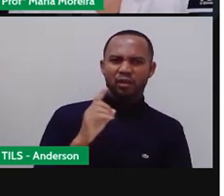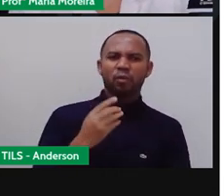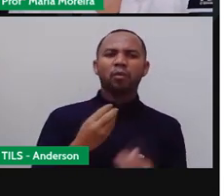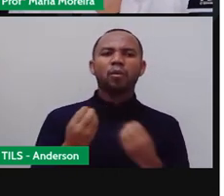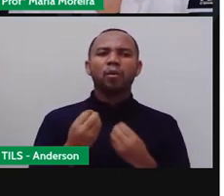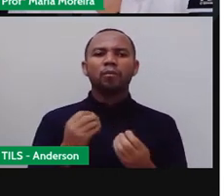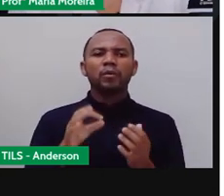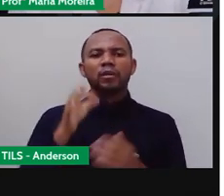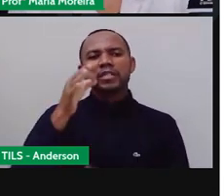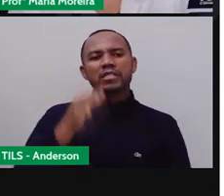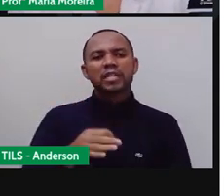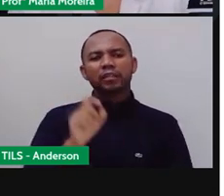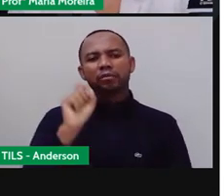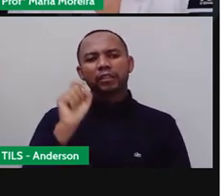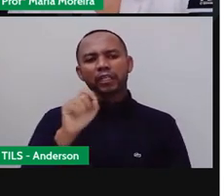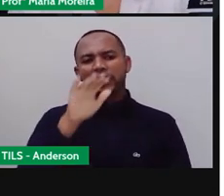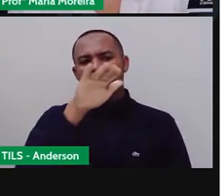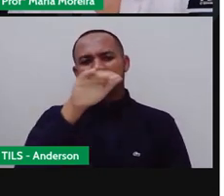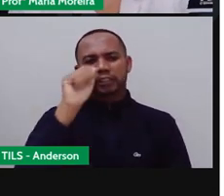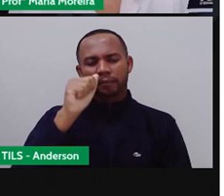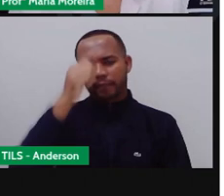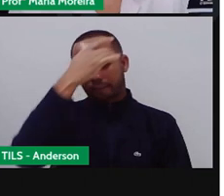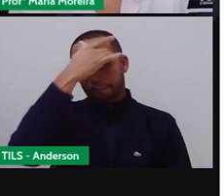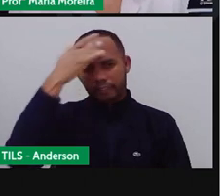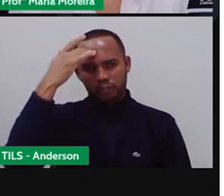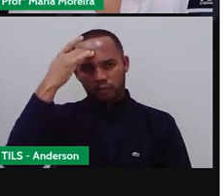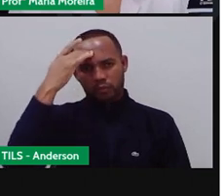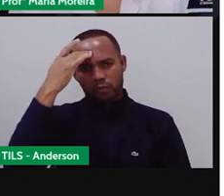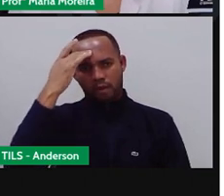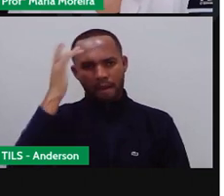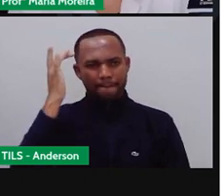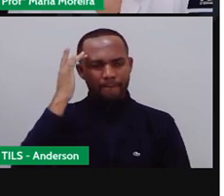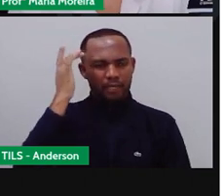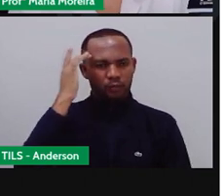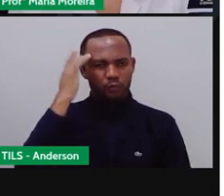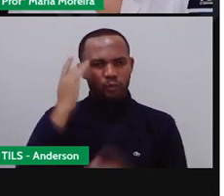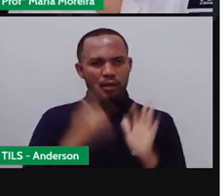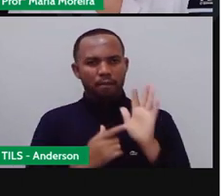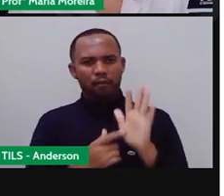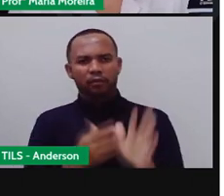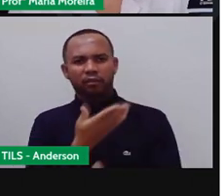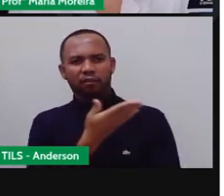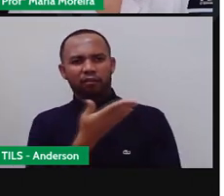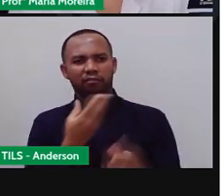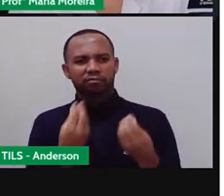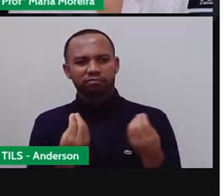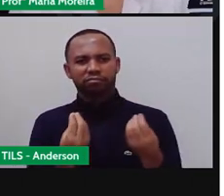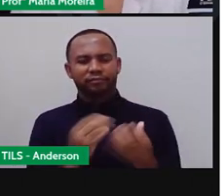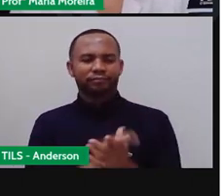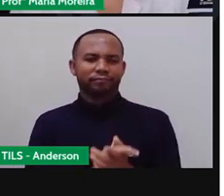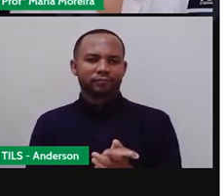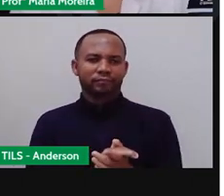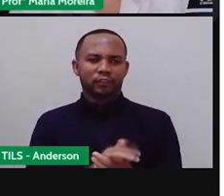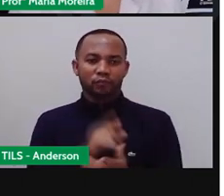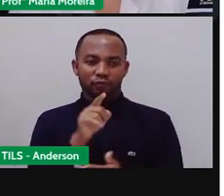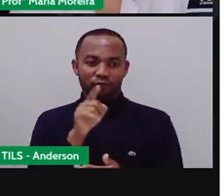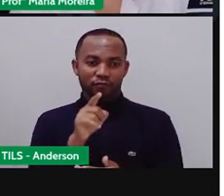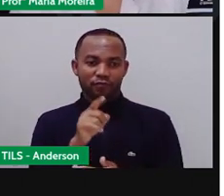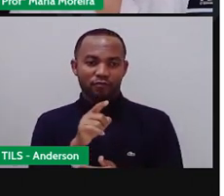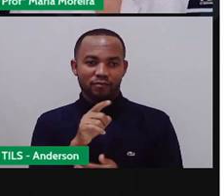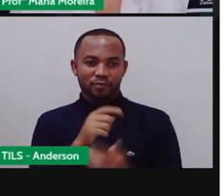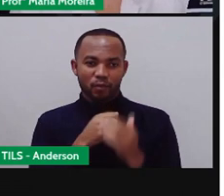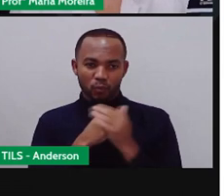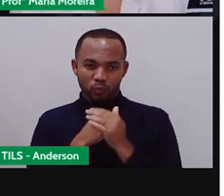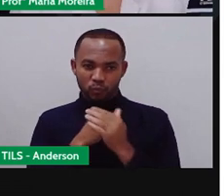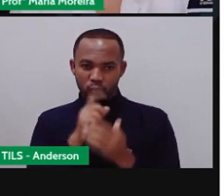correto a se fazer? Chamar um adulto e mostrar. Tá? Então, não escondam. Os responsáveis por